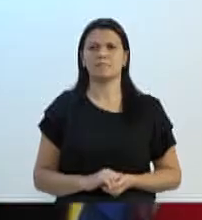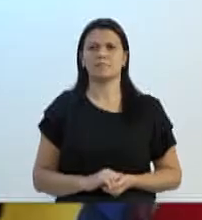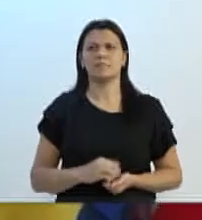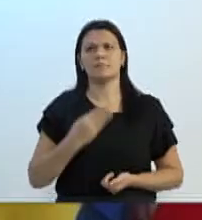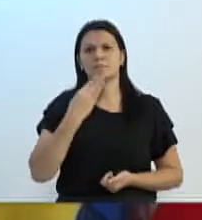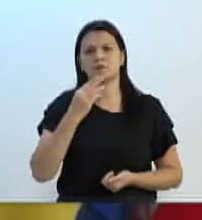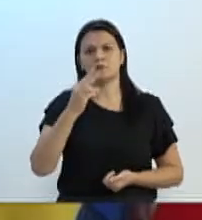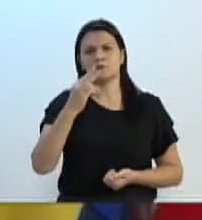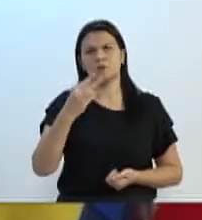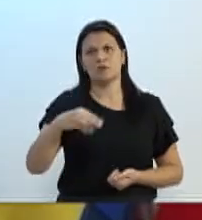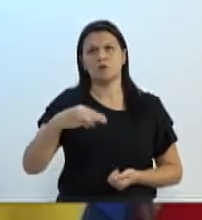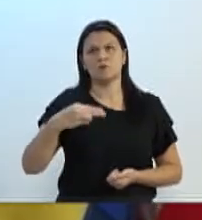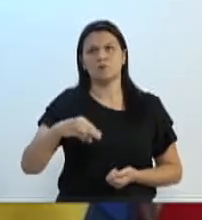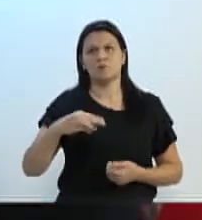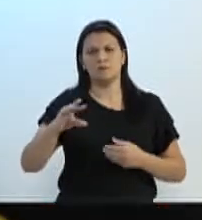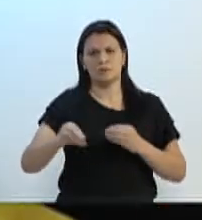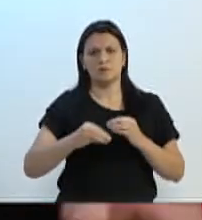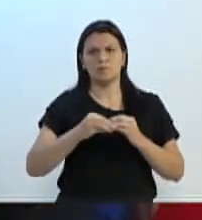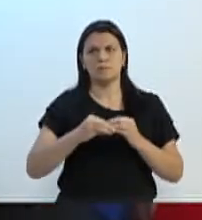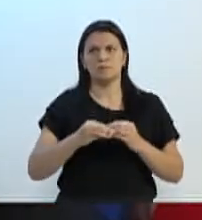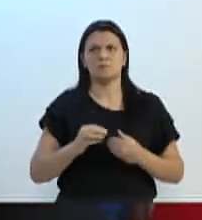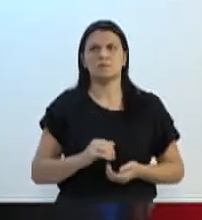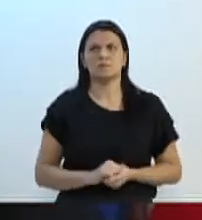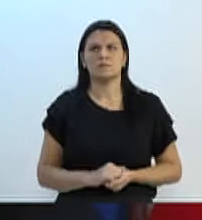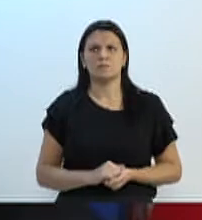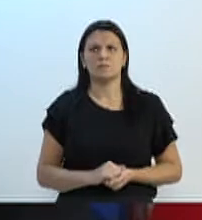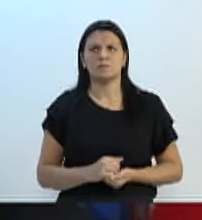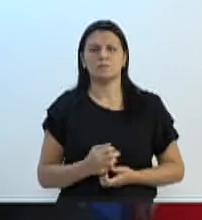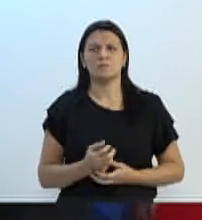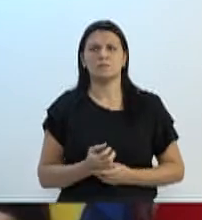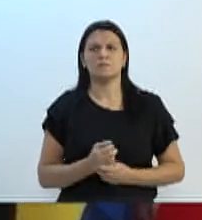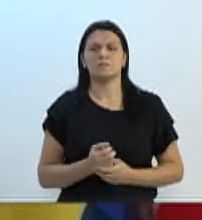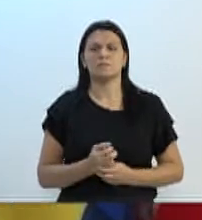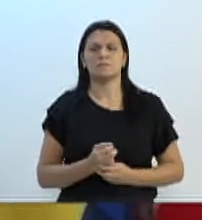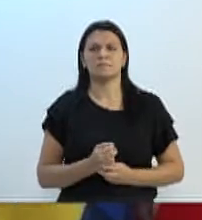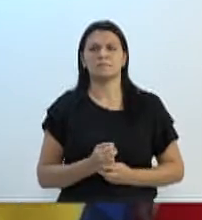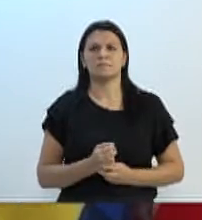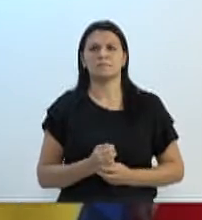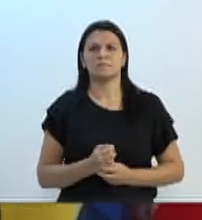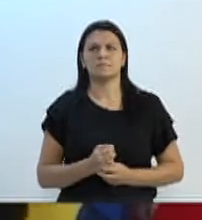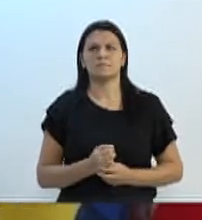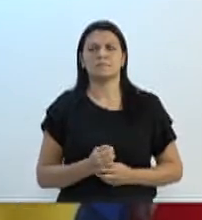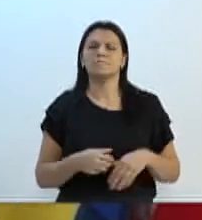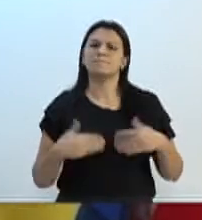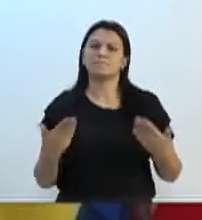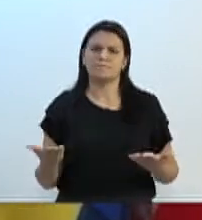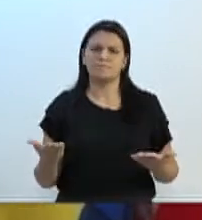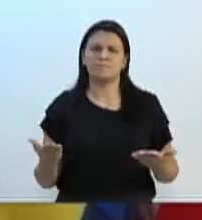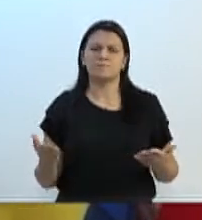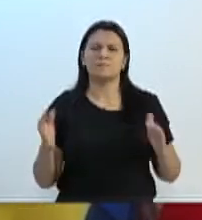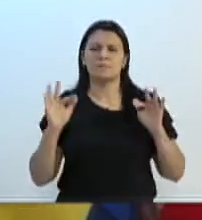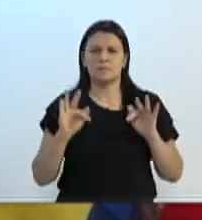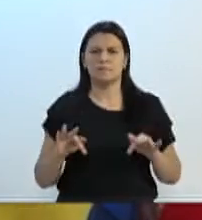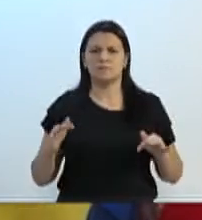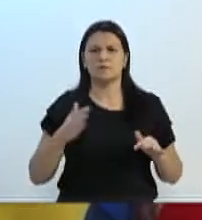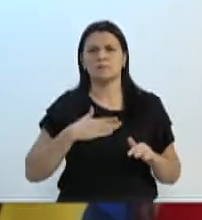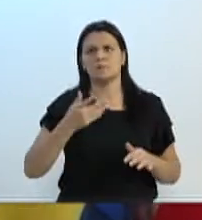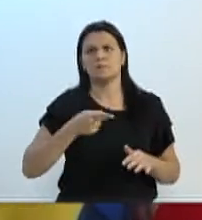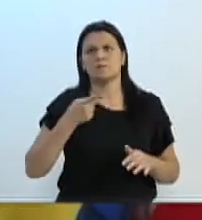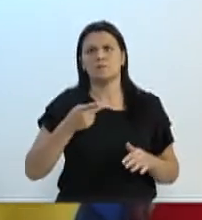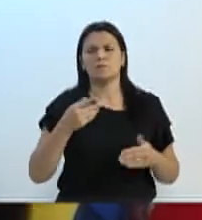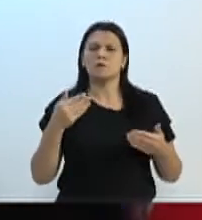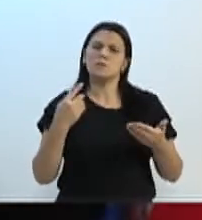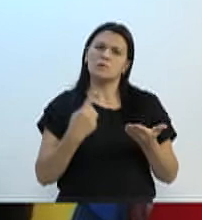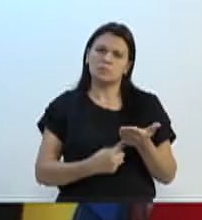Mais dois minutos e meio, foram dois a parte, para concluir o seu pronunciamento, vereador Adriano. Queria concluir meu pronunciamento, aqui concordando em parte com o vereador